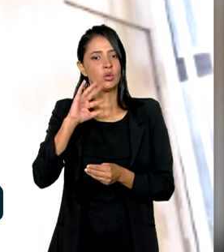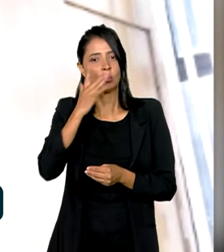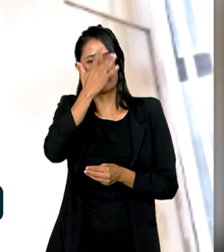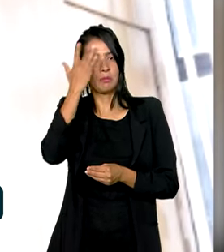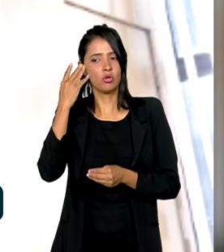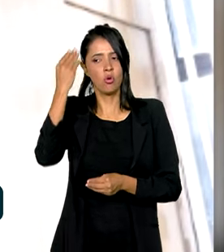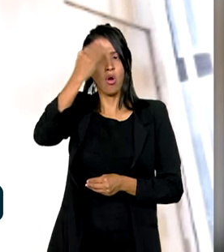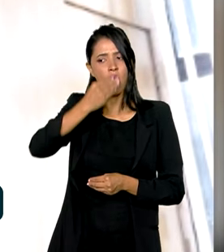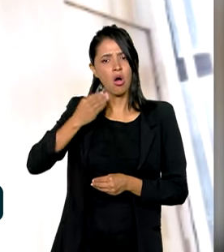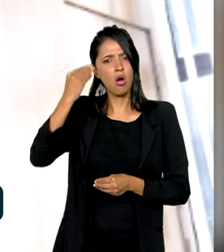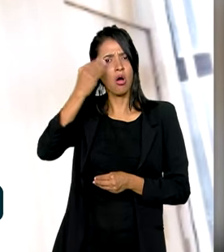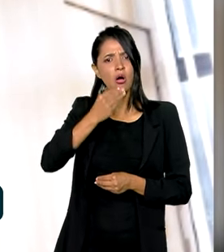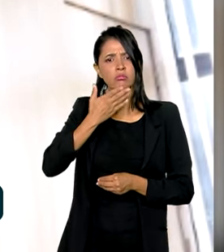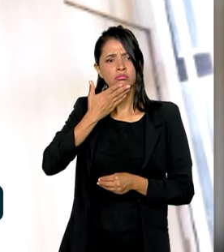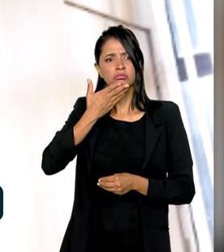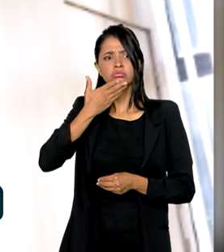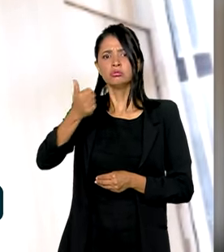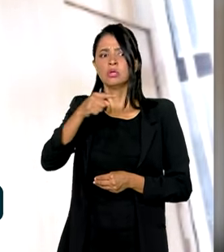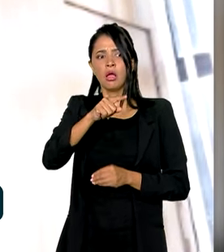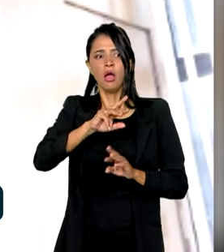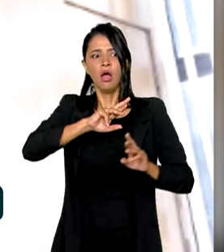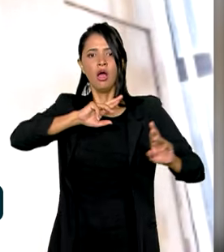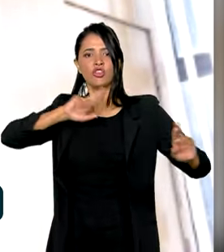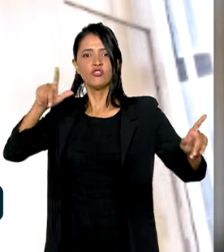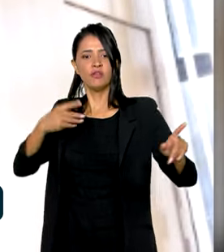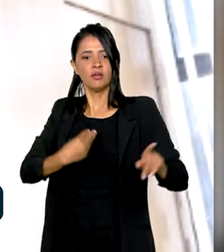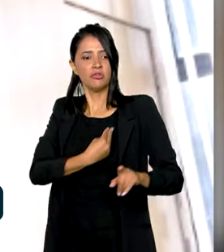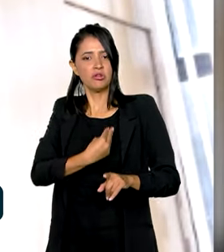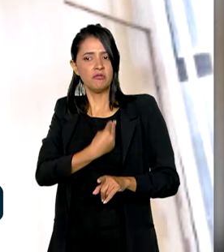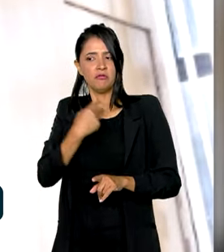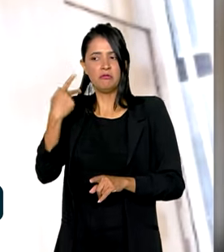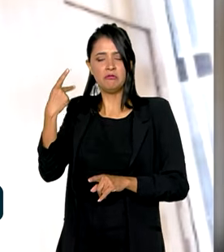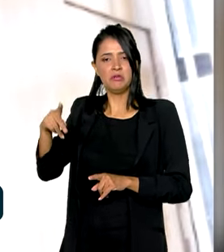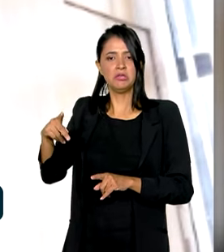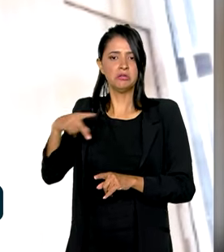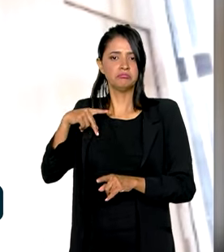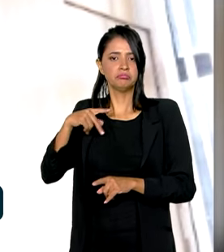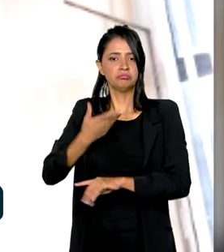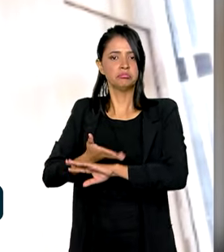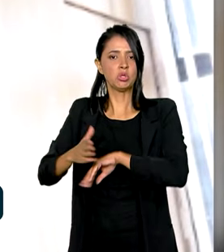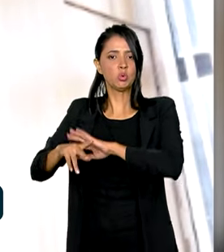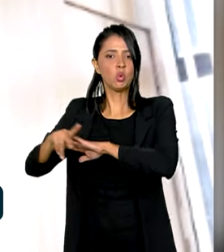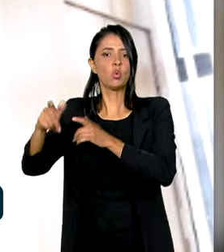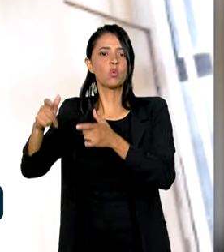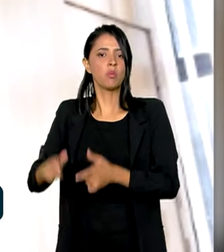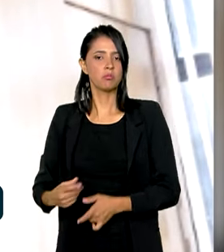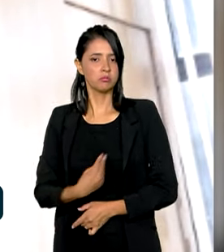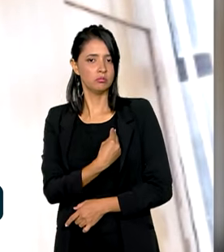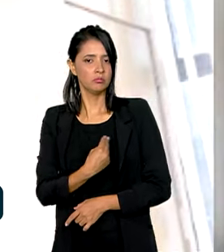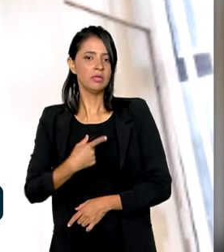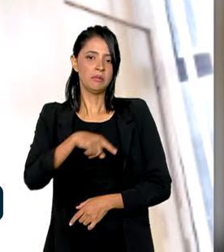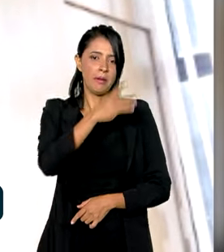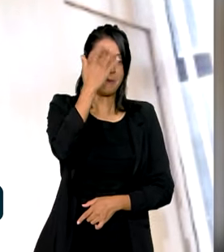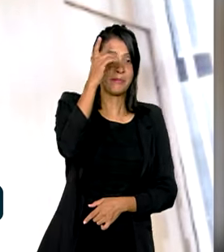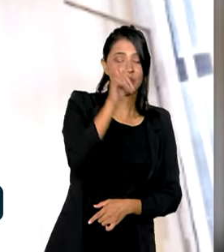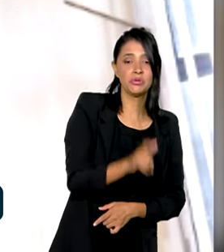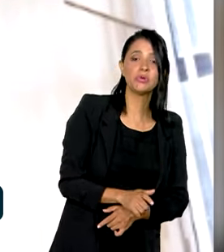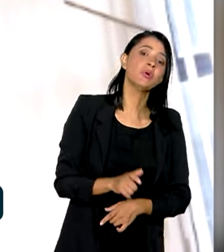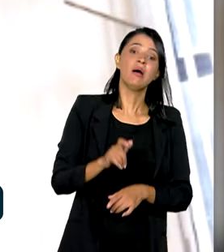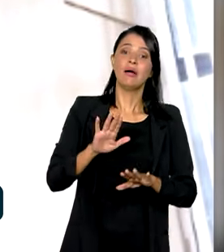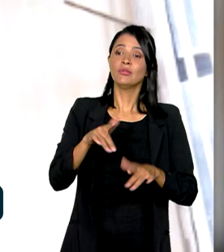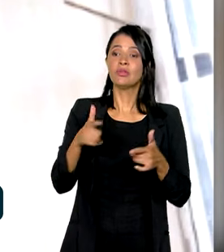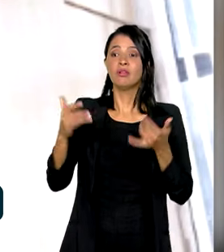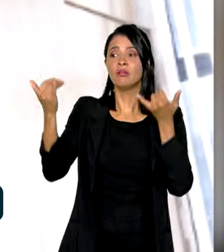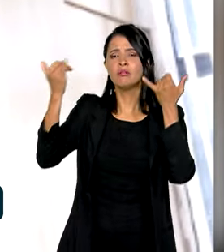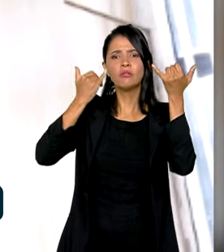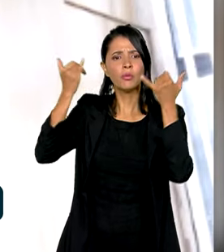de vida enriquecedora, porque conhecem uma realidade diferente, distinta do que a sua própria região, quanto para o segurado. Às vezes não tem nem